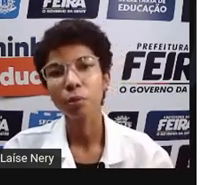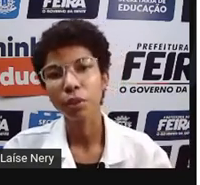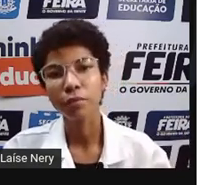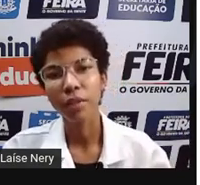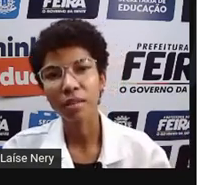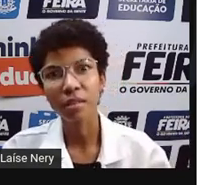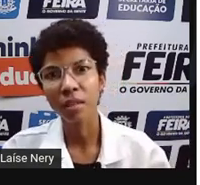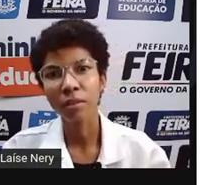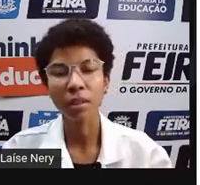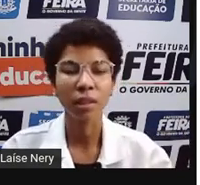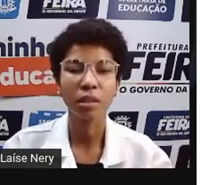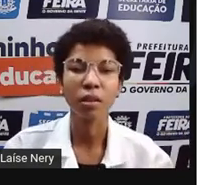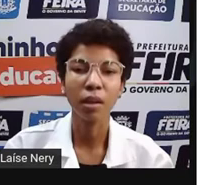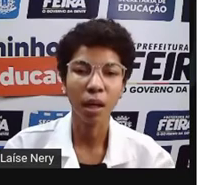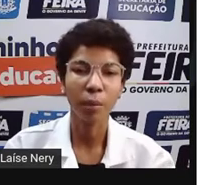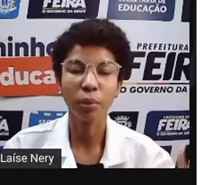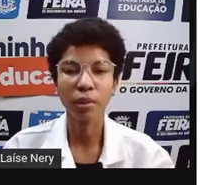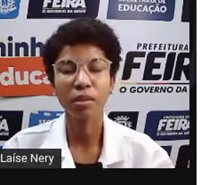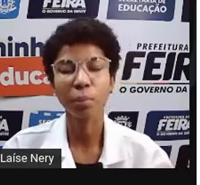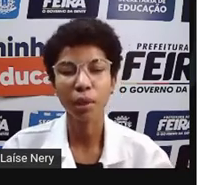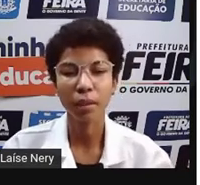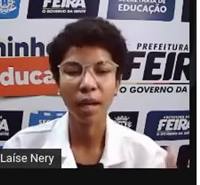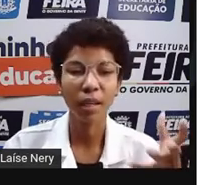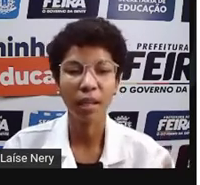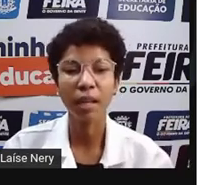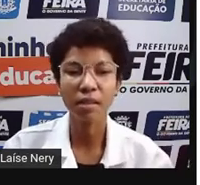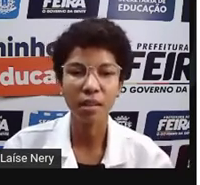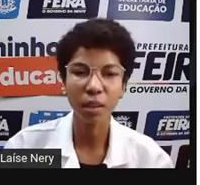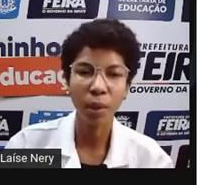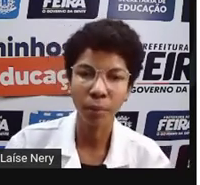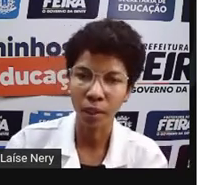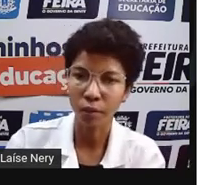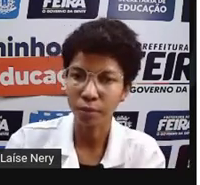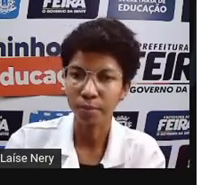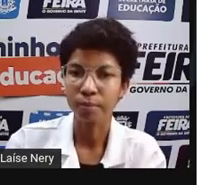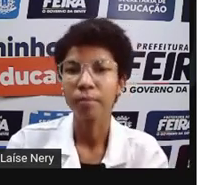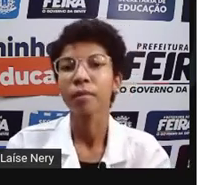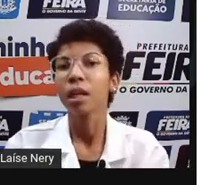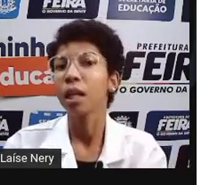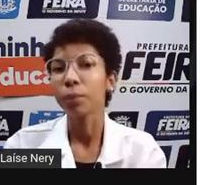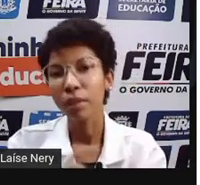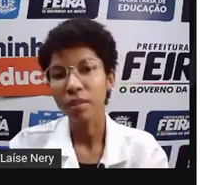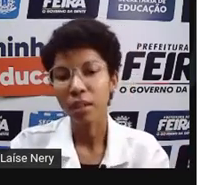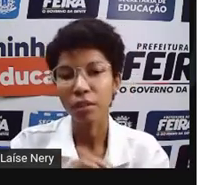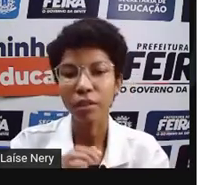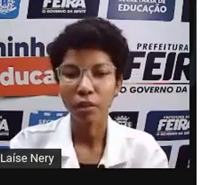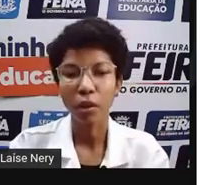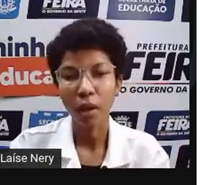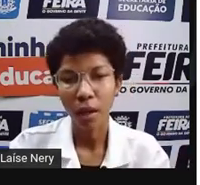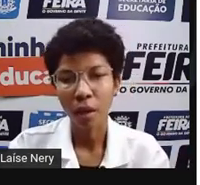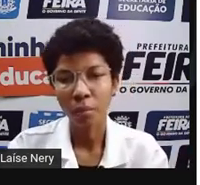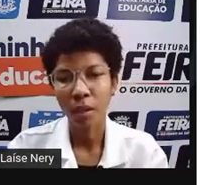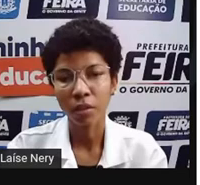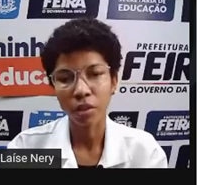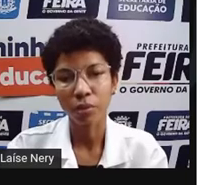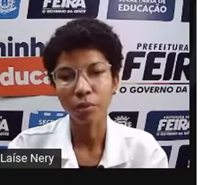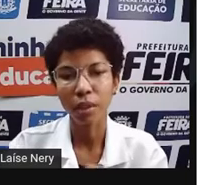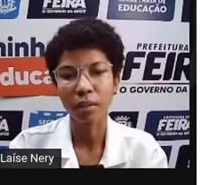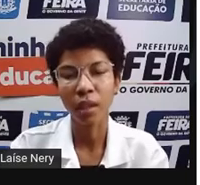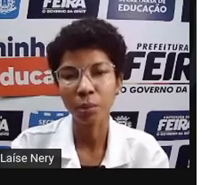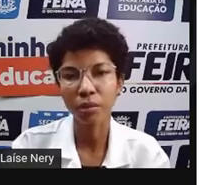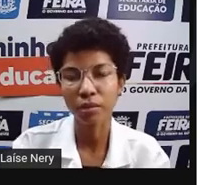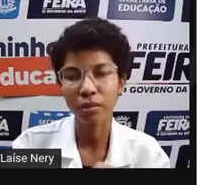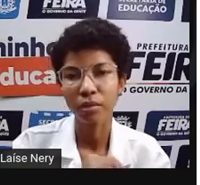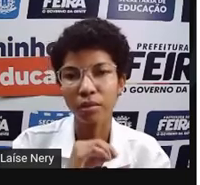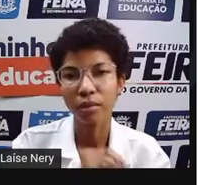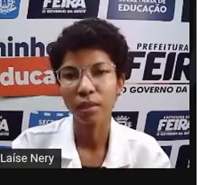qual é tipo de fiação que tem que colocar para poder suportar esses equipamentos. E é por isso que a gente tem que colocar realmente o